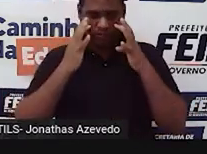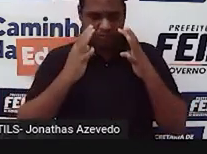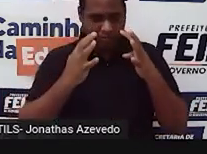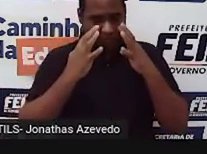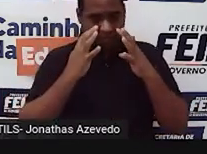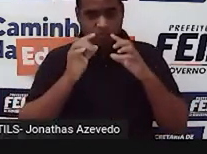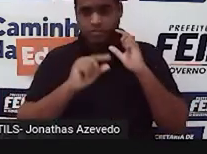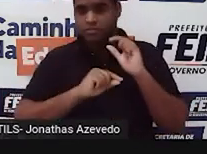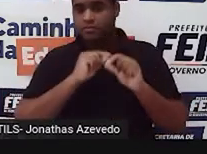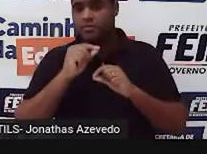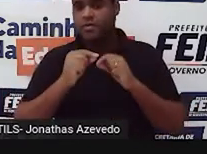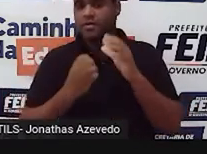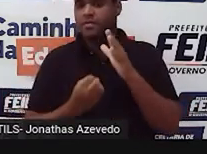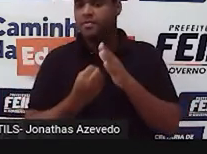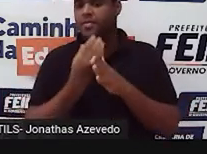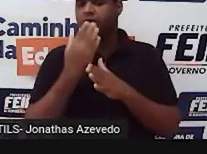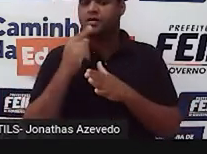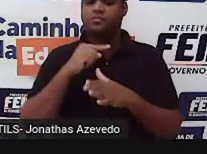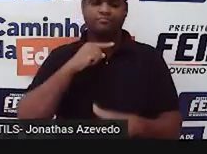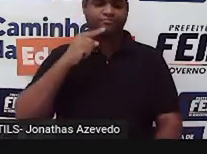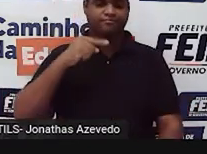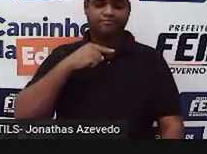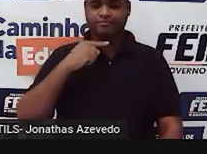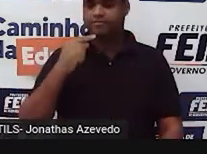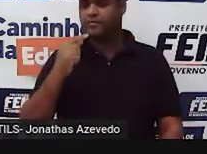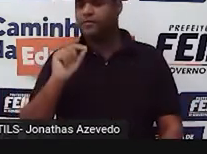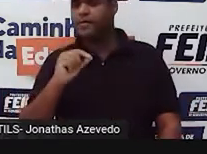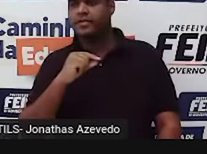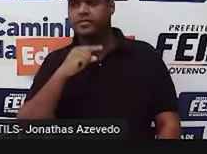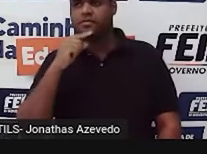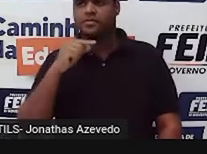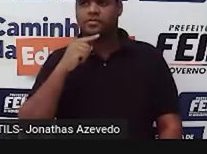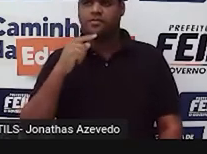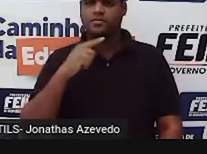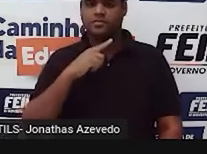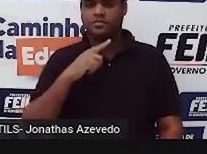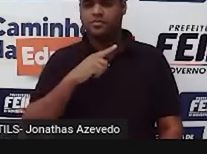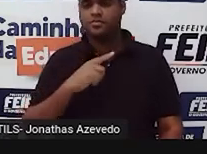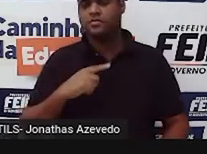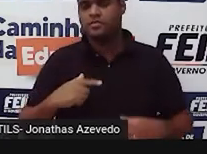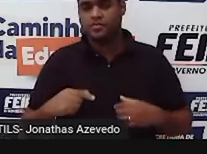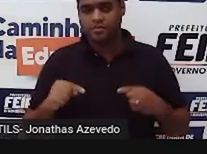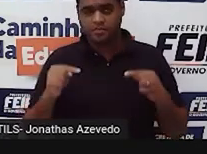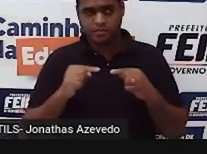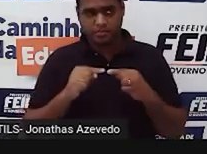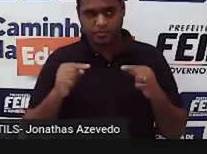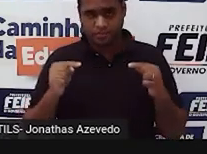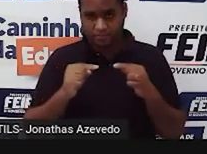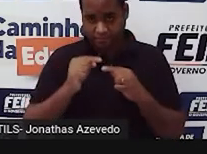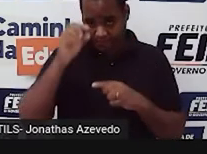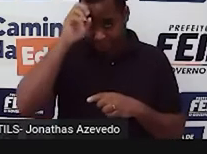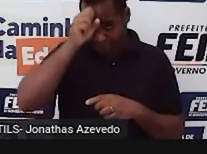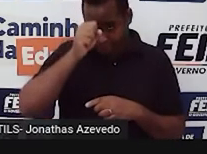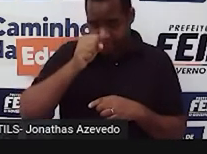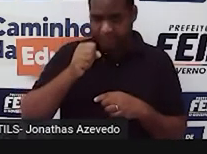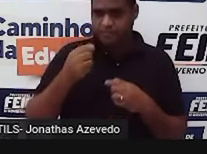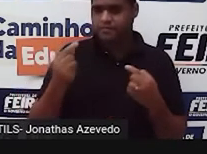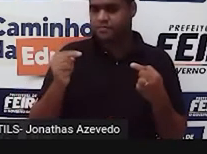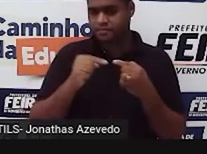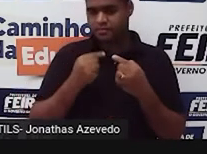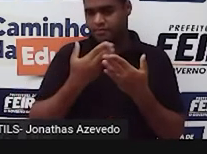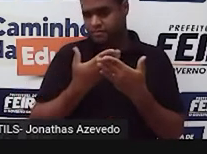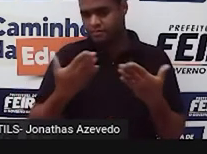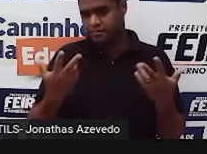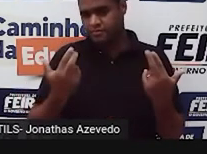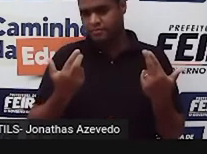né? Onde é que vai aparecer mais dúvida ou menos dúvida, tá bom? Isso é aprender. E é o que a gente está fazendo aqui, tá?